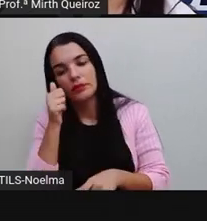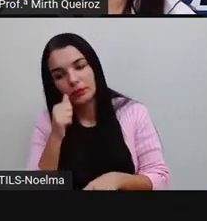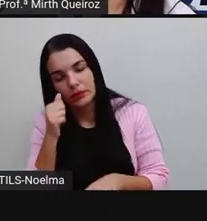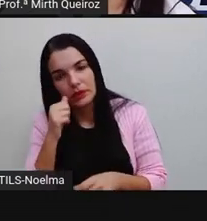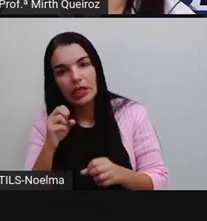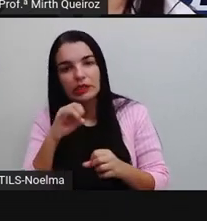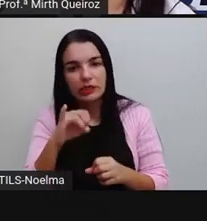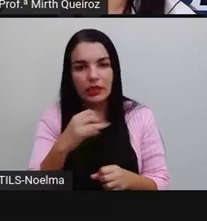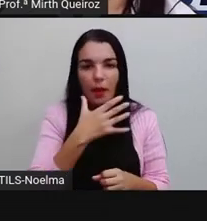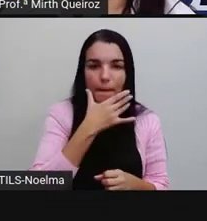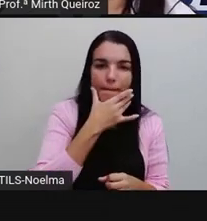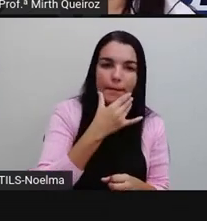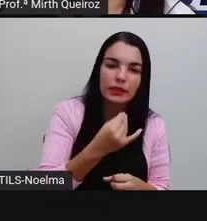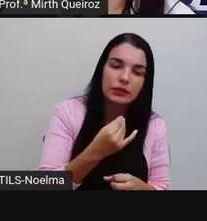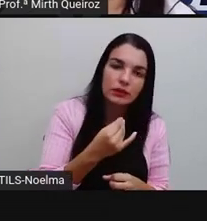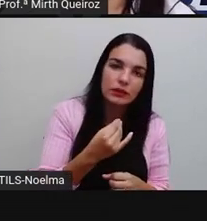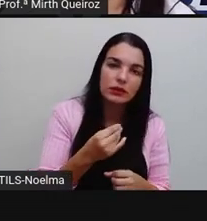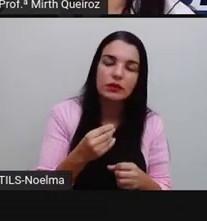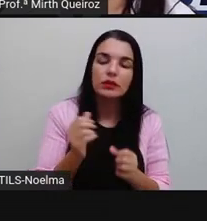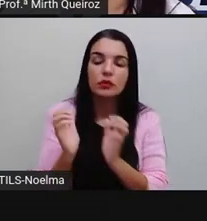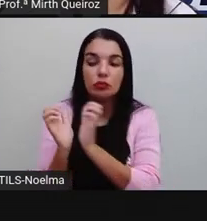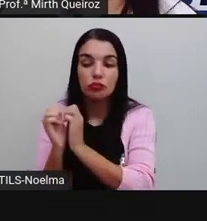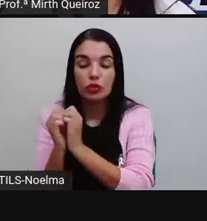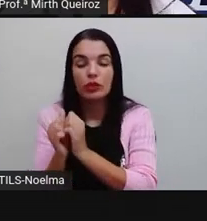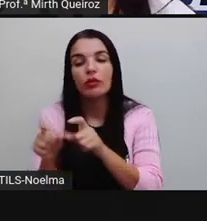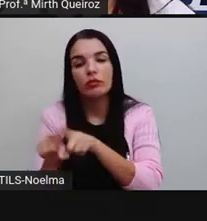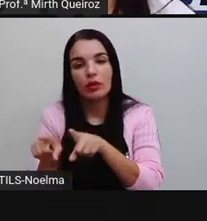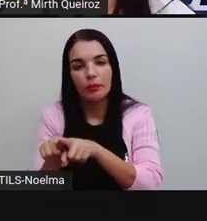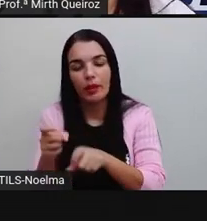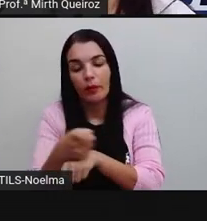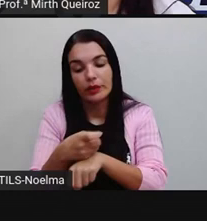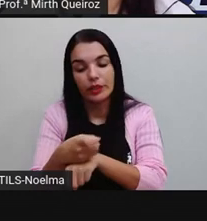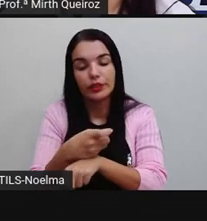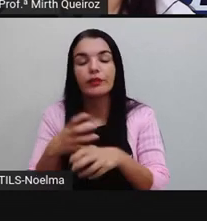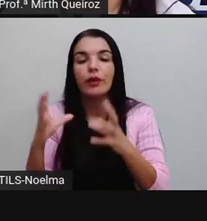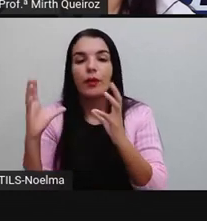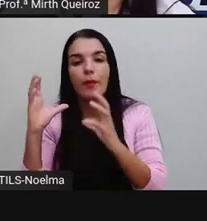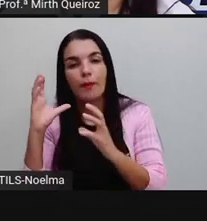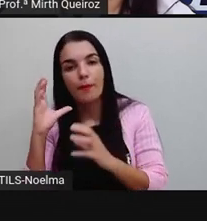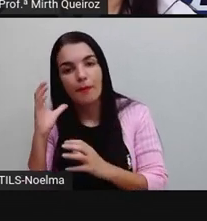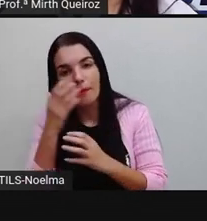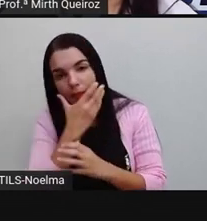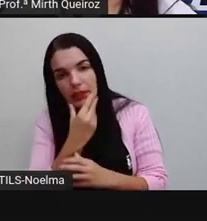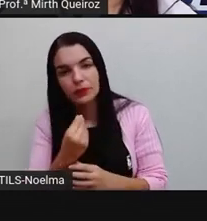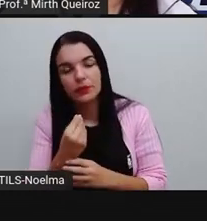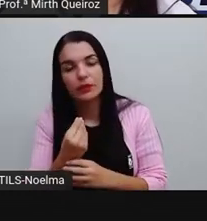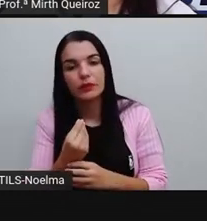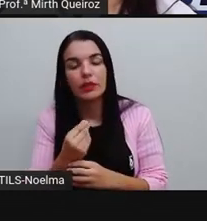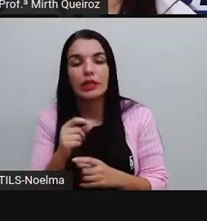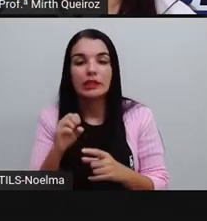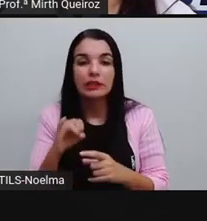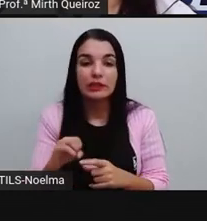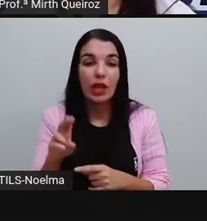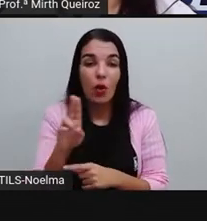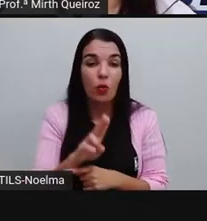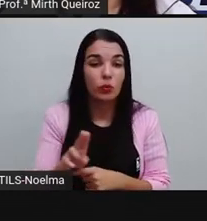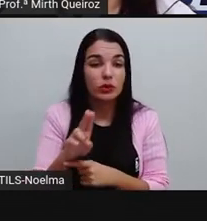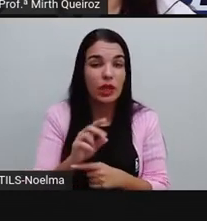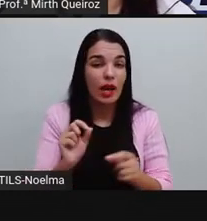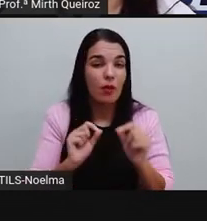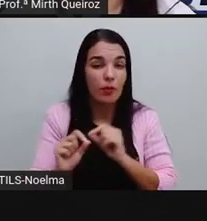Se estiver o substantivo no gênero masculino, o adjetivo também, o gênero masculino. Se forem usados como